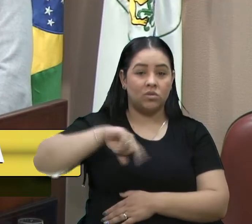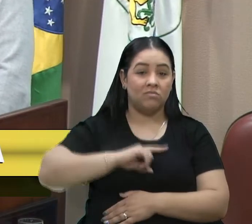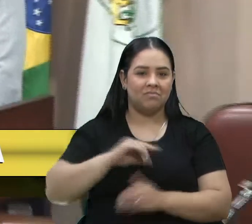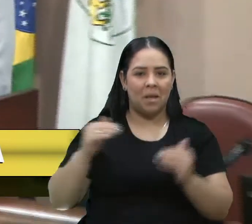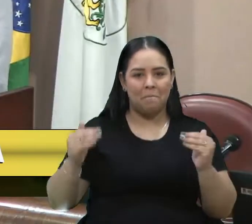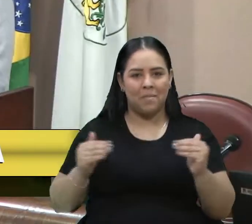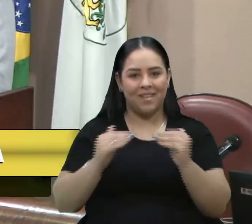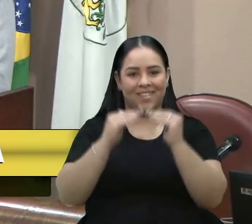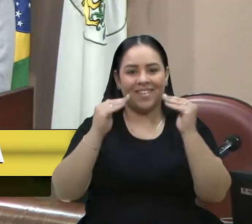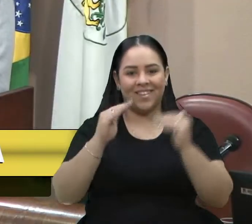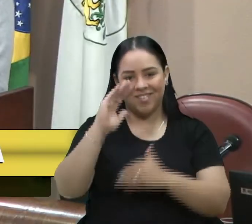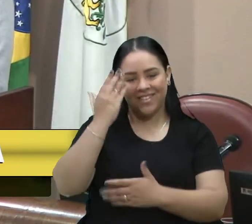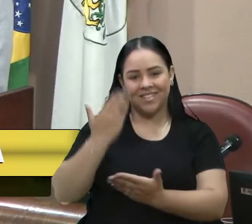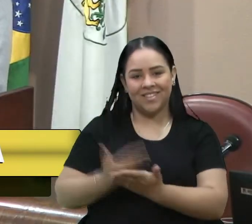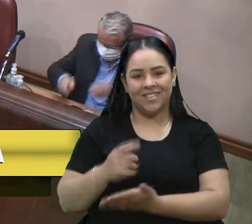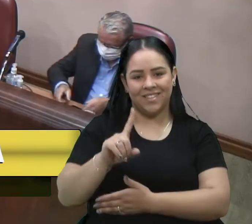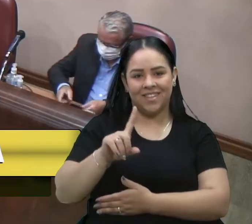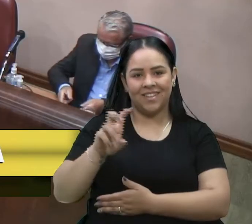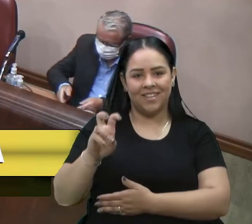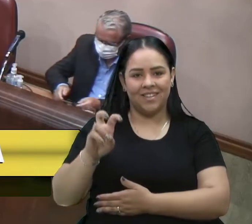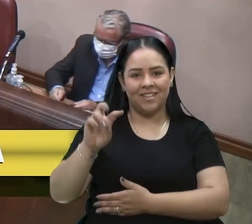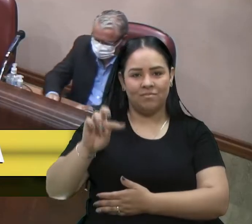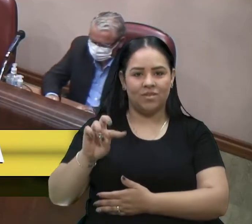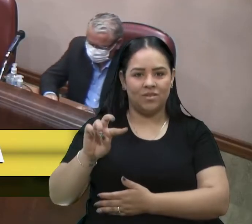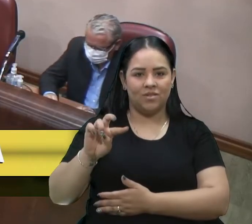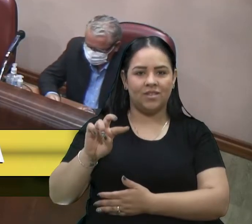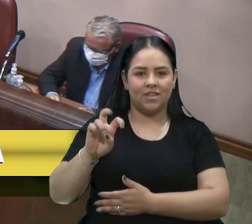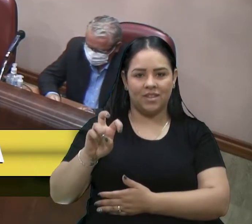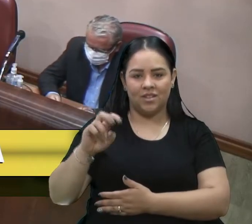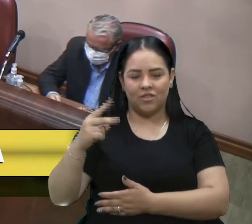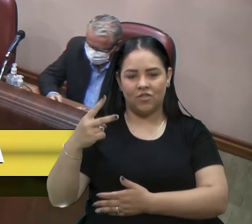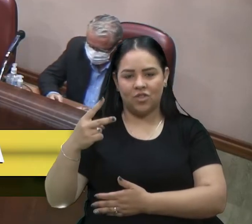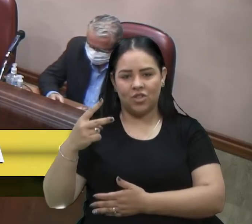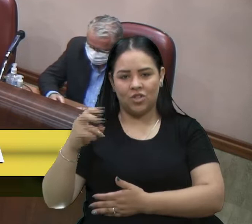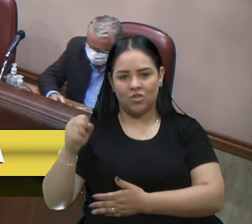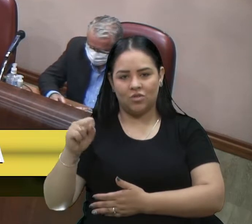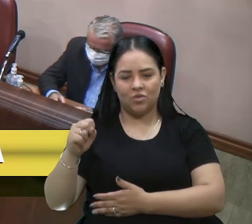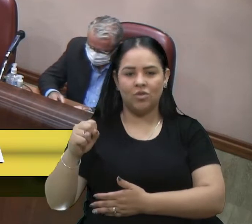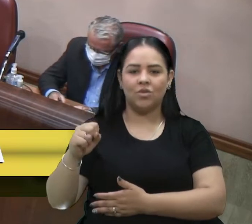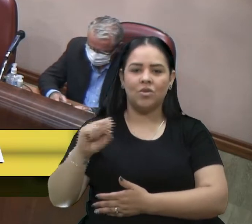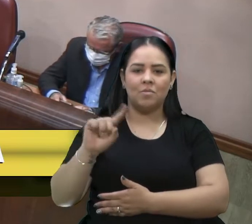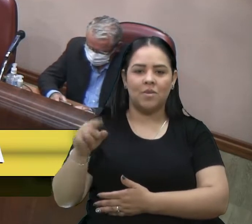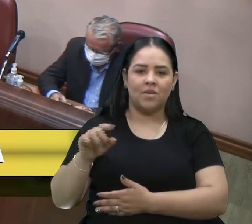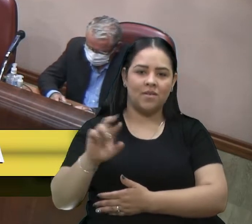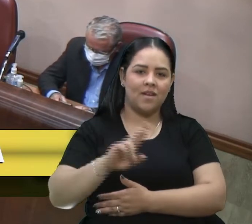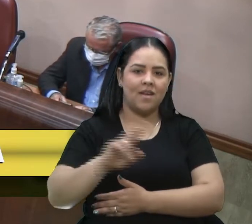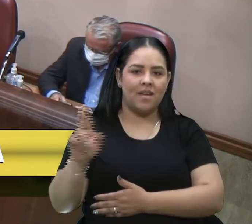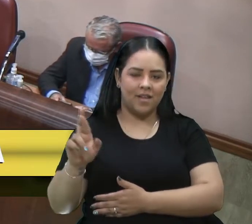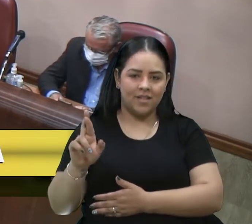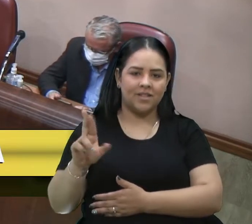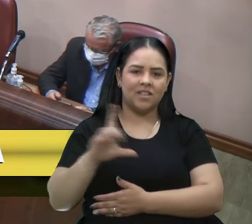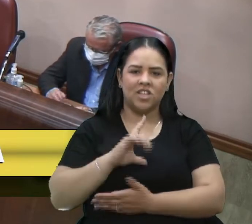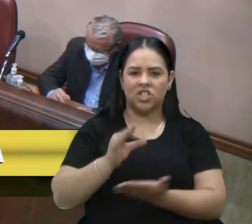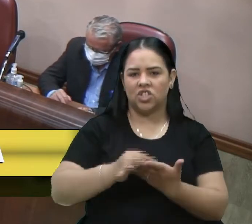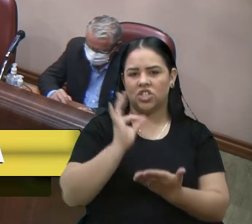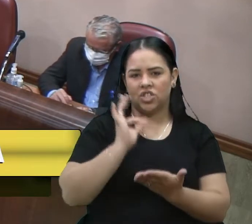falar a verdade. R$15.528,00, eu passo por economia de chá, café, TV a cabo no gabinete, dentre outros. Indo mais à